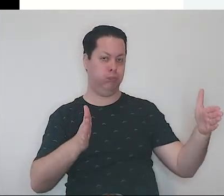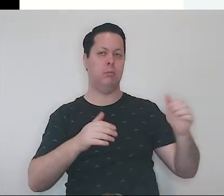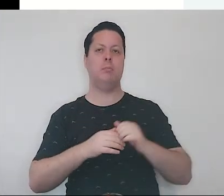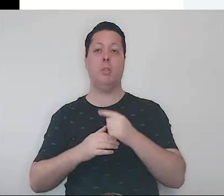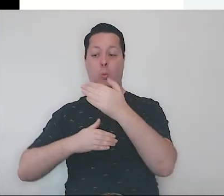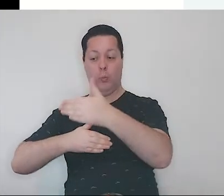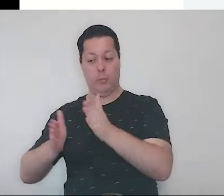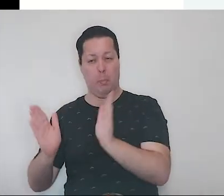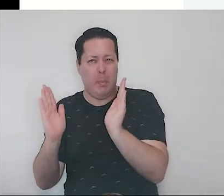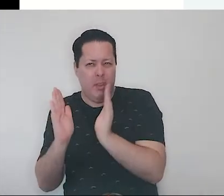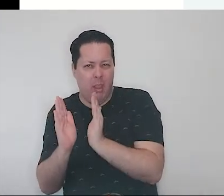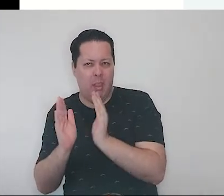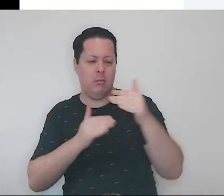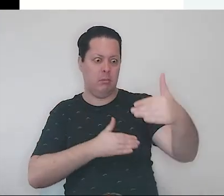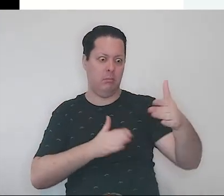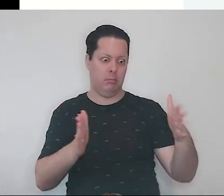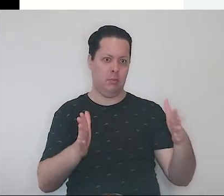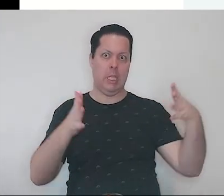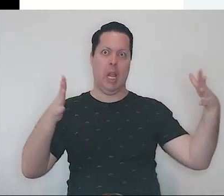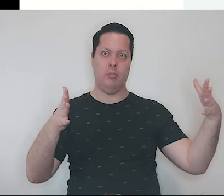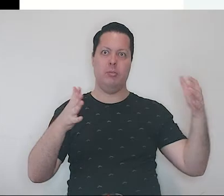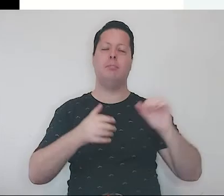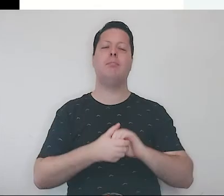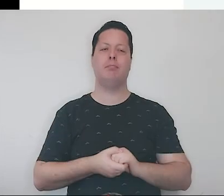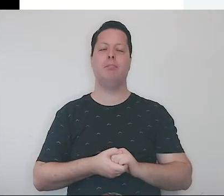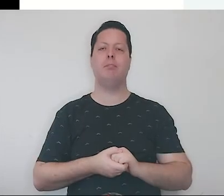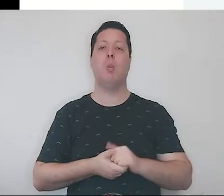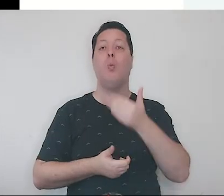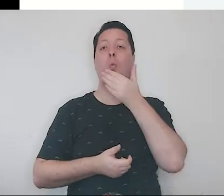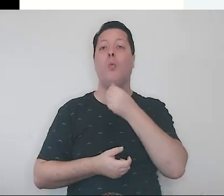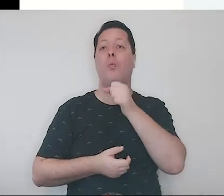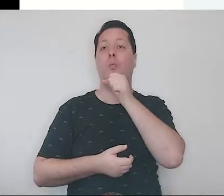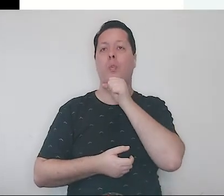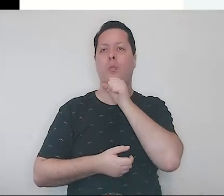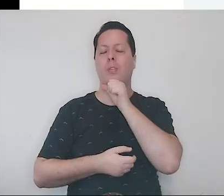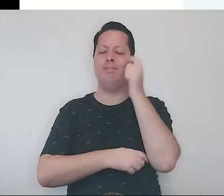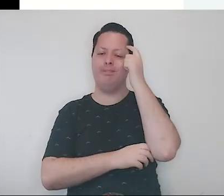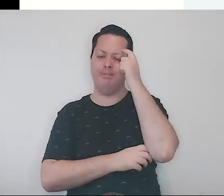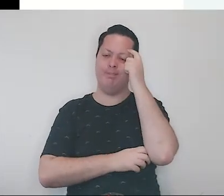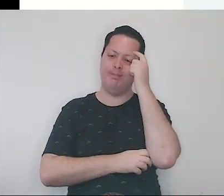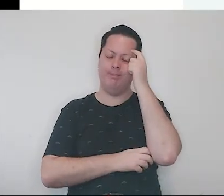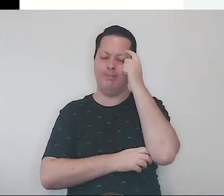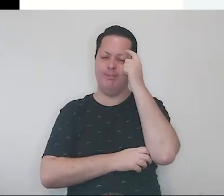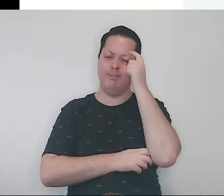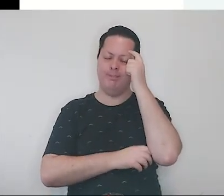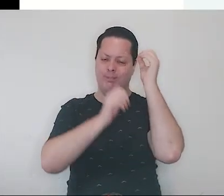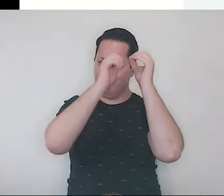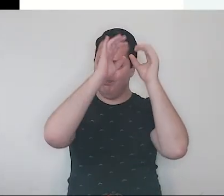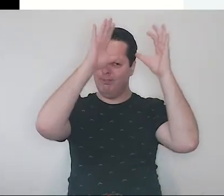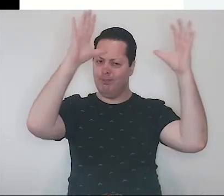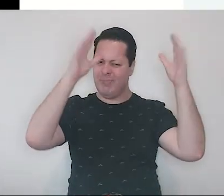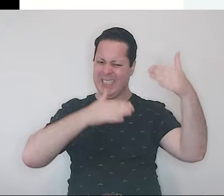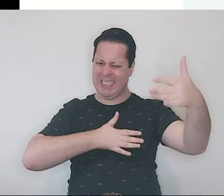Um pacote grande, enorme, e outro pacotinho menor. O vovô pensou. Pacote